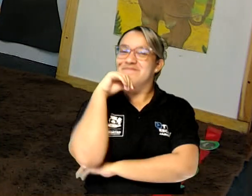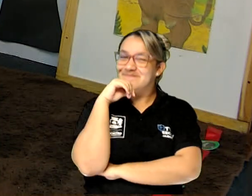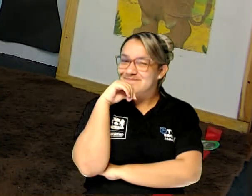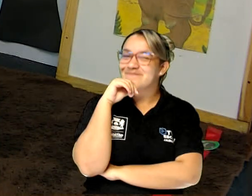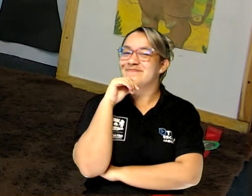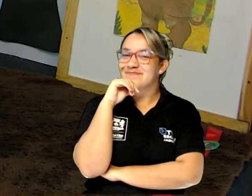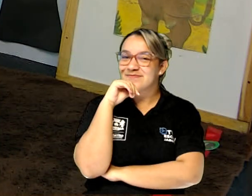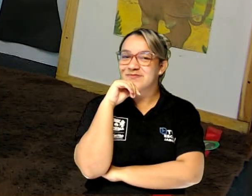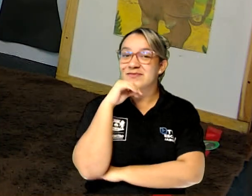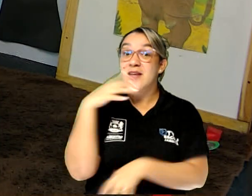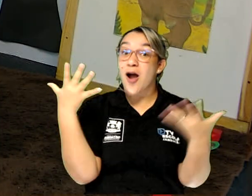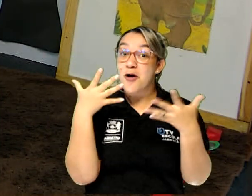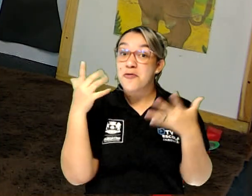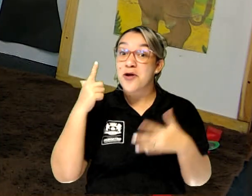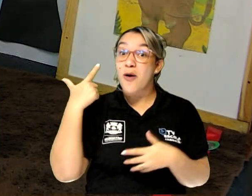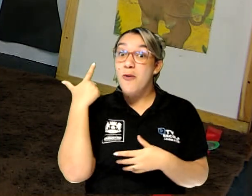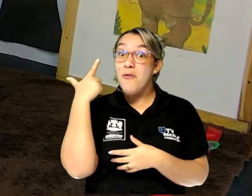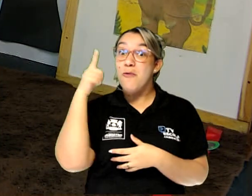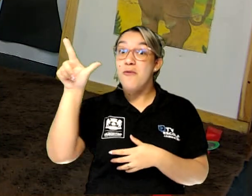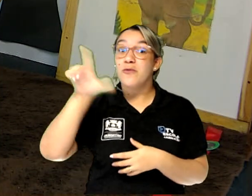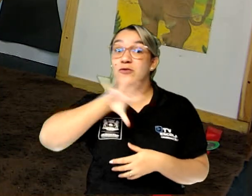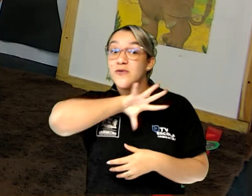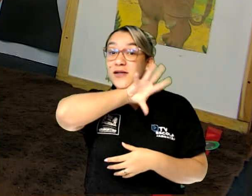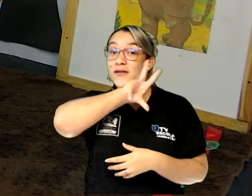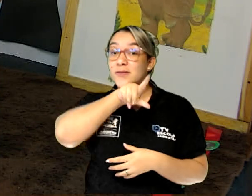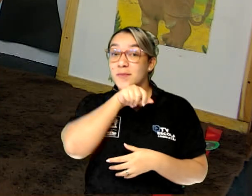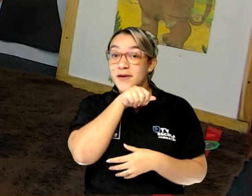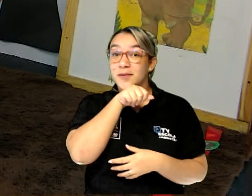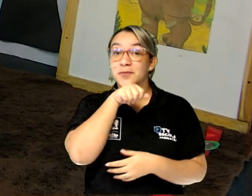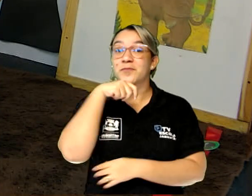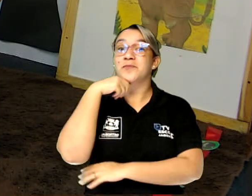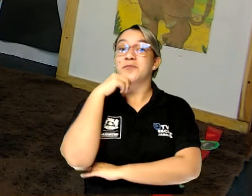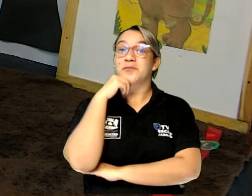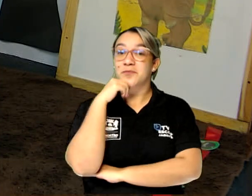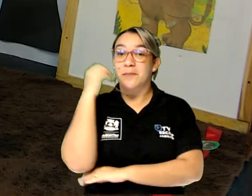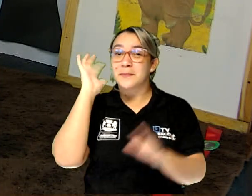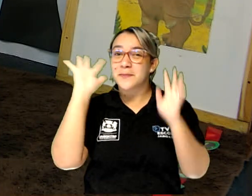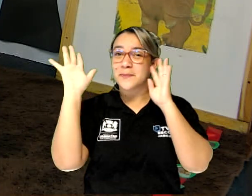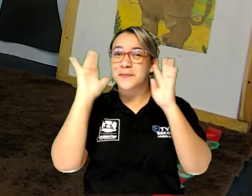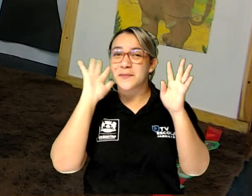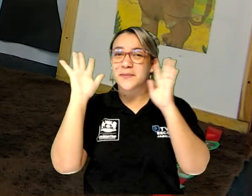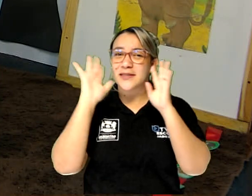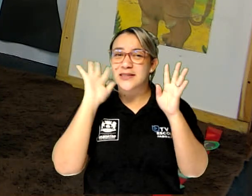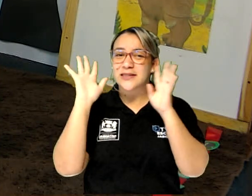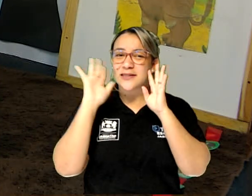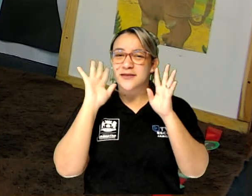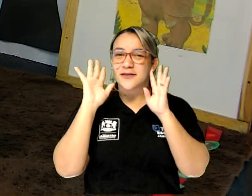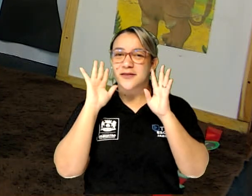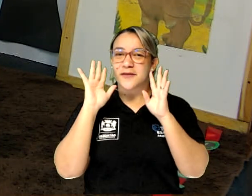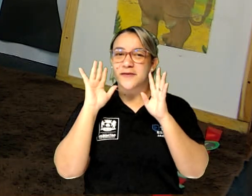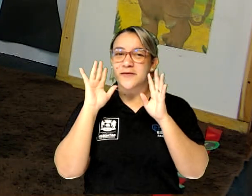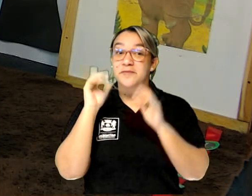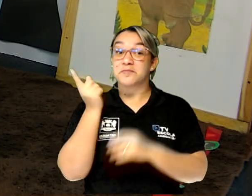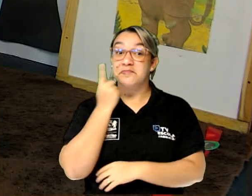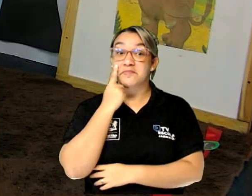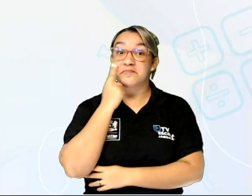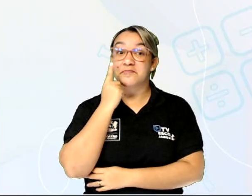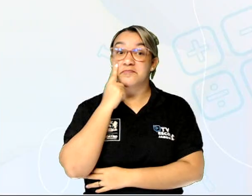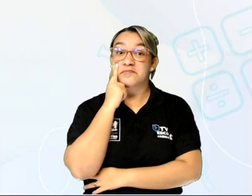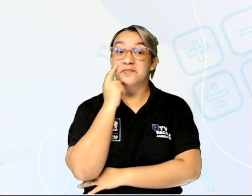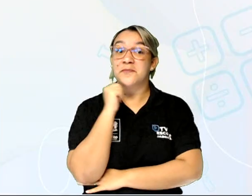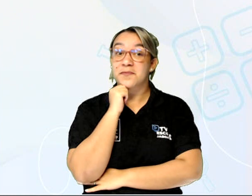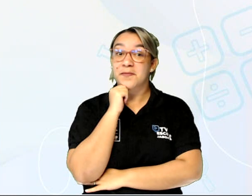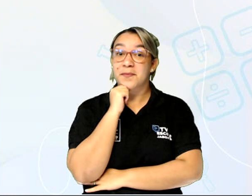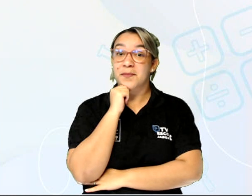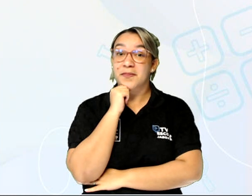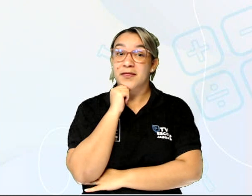Vamos agora ver outro animal para pensarmos em qual palavra rima com ele. Olha só, rato também